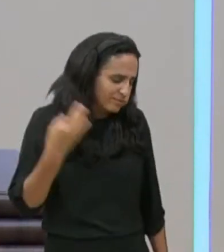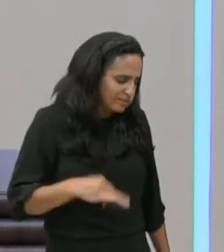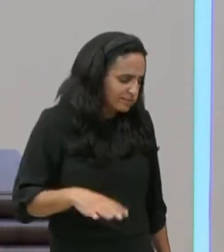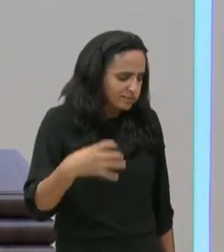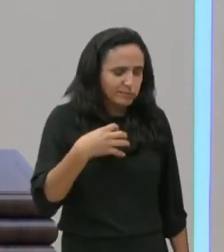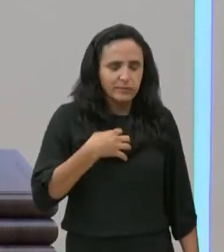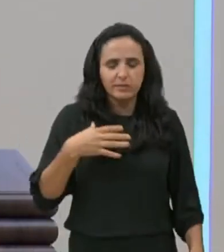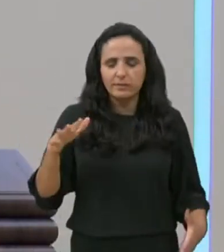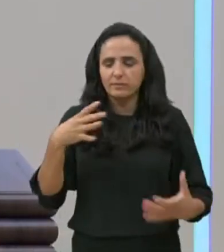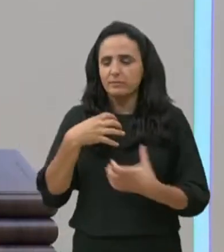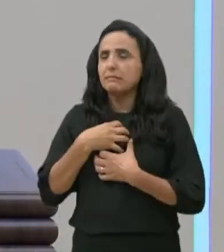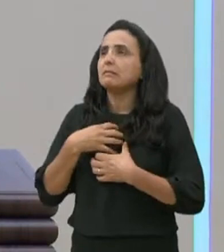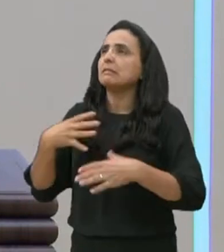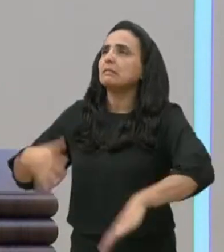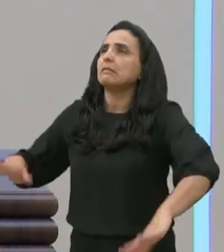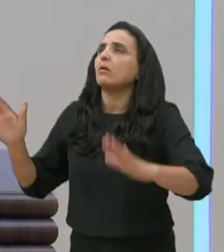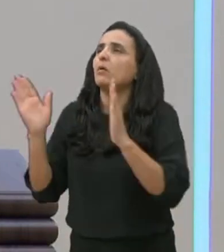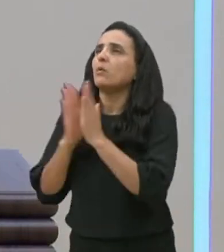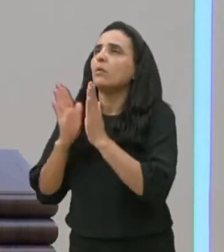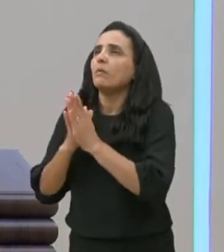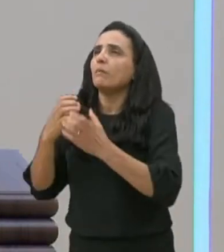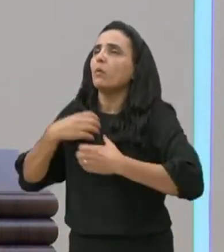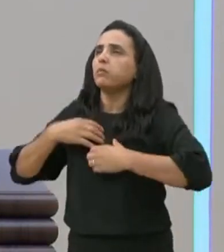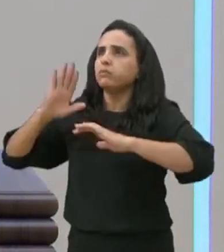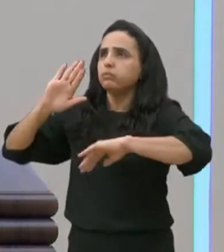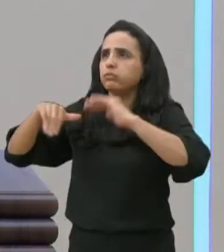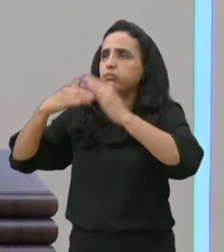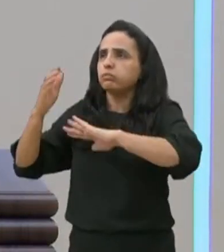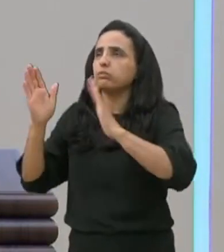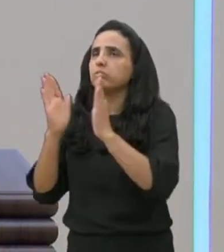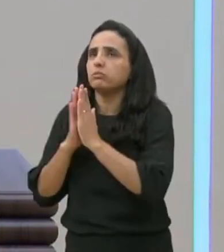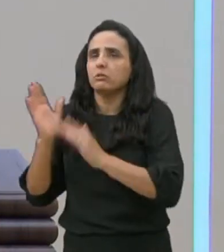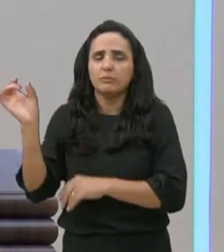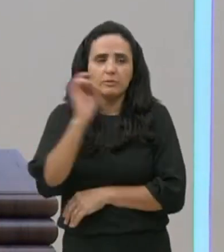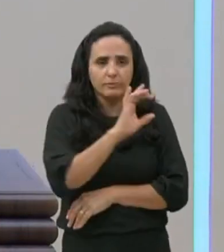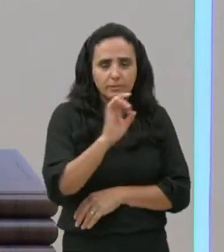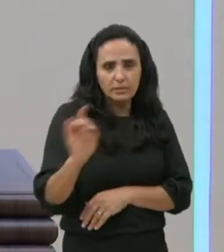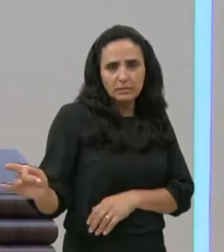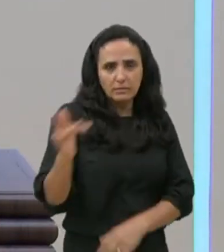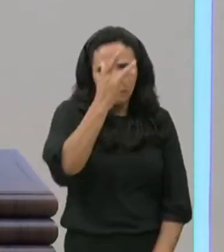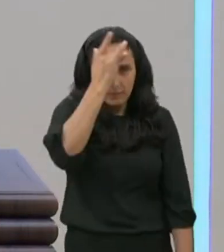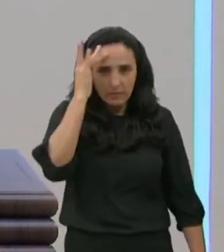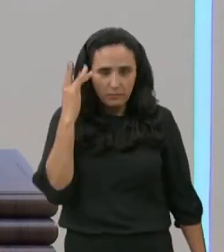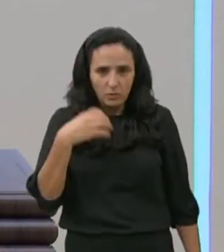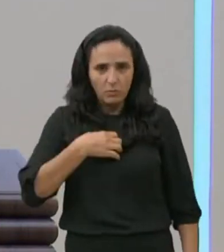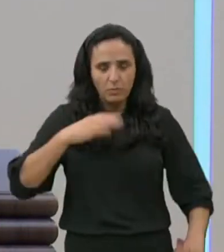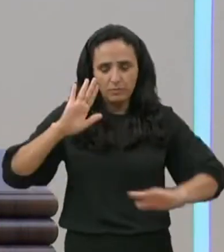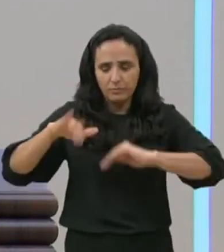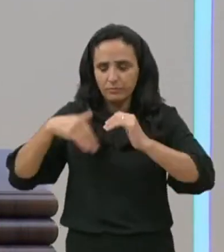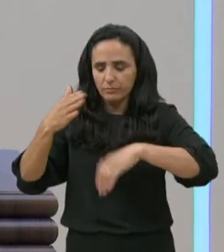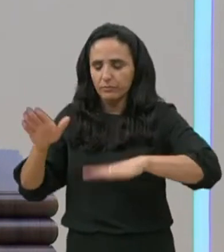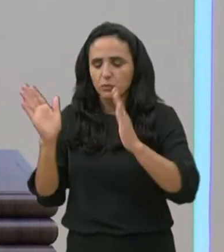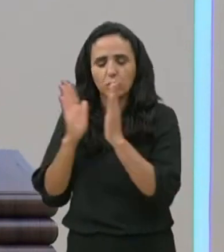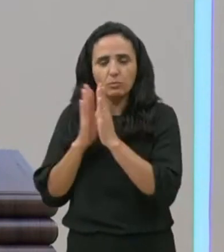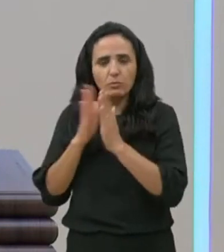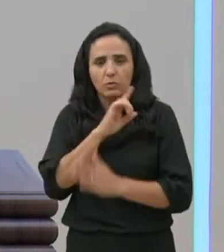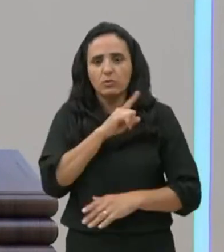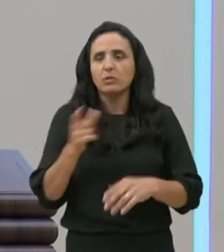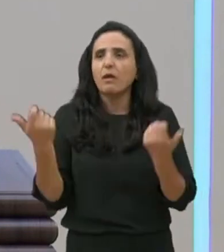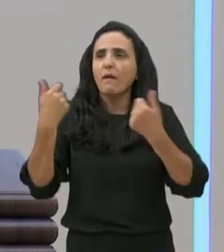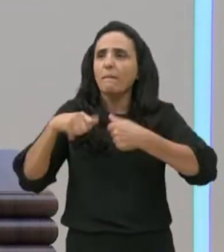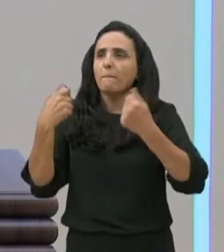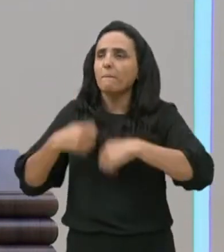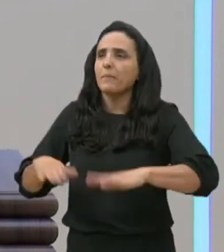a nossa volta, apresentam, uma impossibilidade, mas Jesus, está esperando, você crer, você pedir,